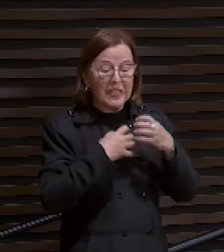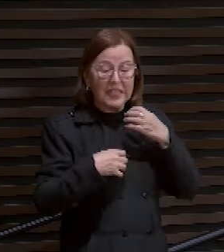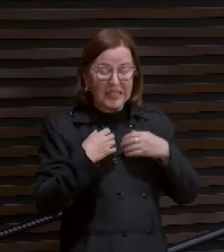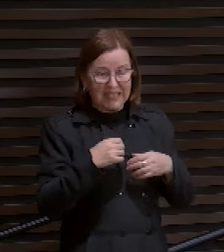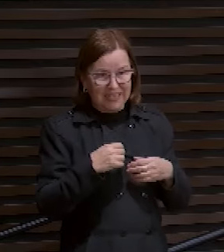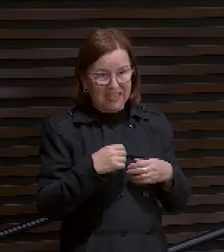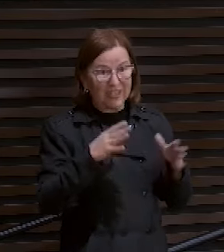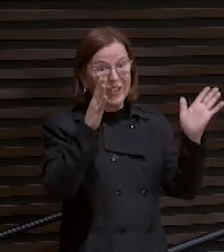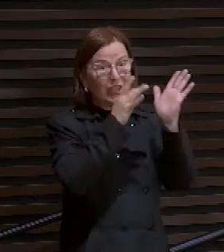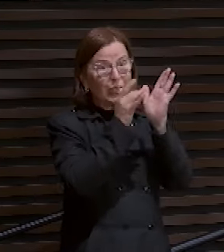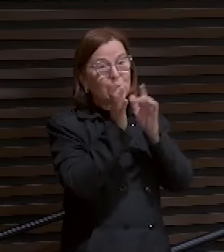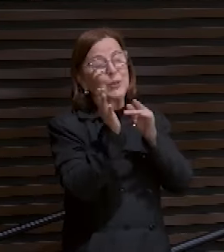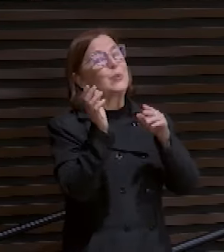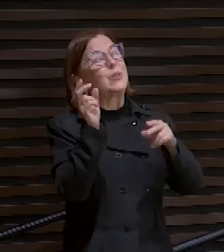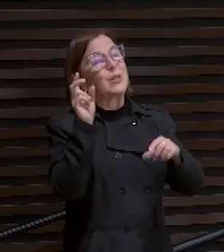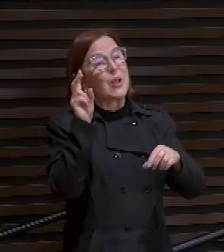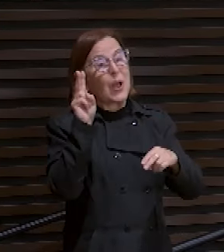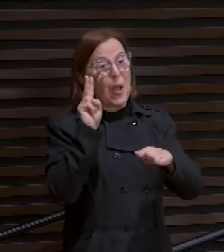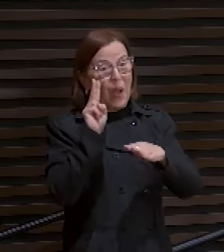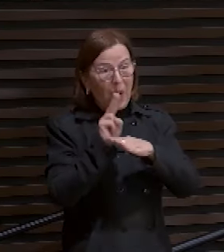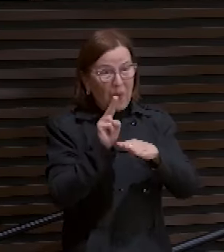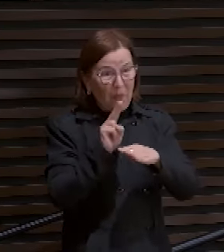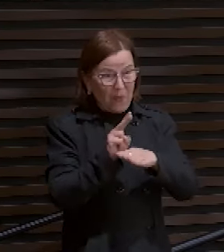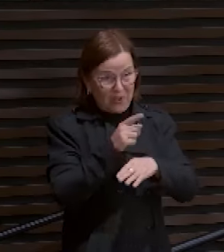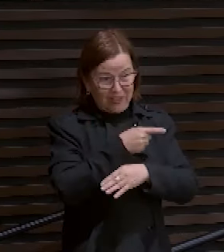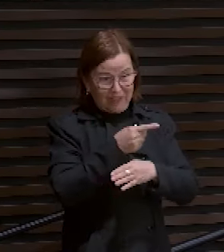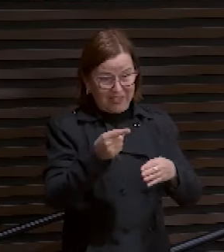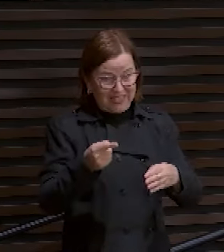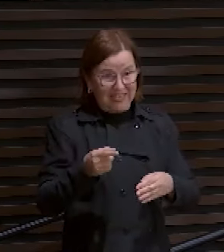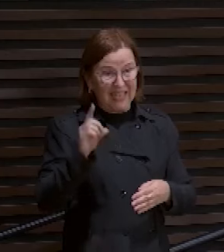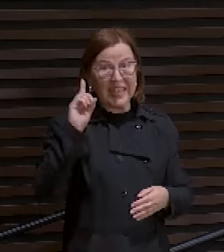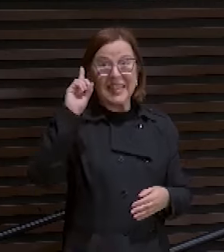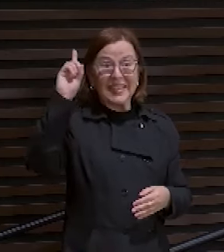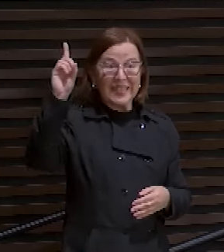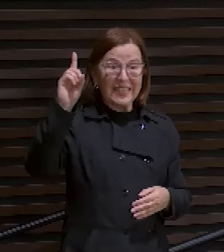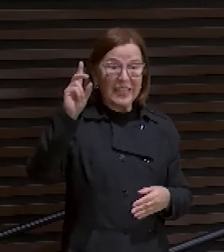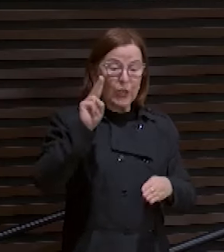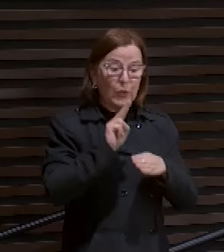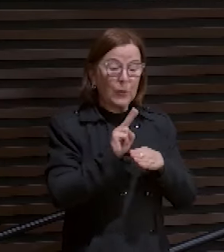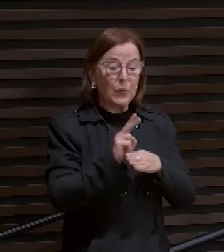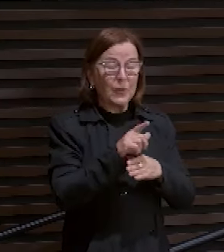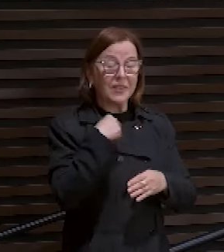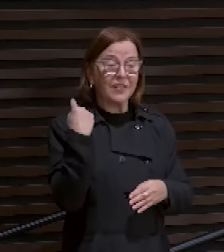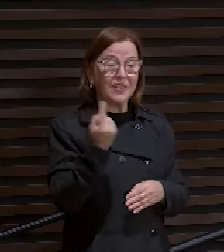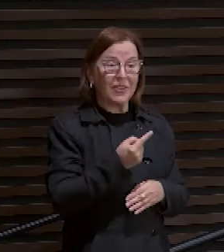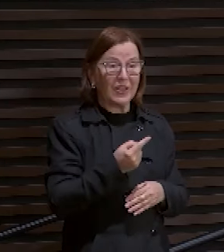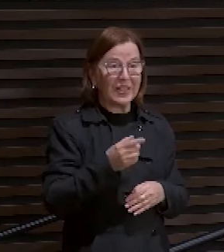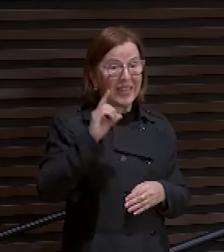Que Deus é esse que não vai cuidar de nós? Deus que cuida, sabe do que que ele cuida?